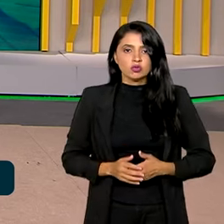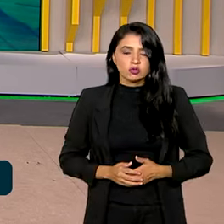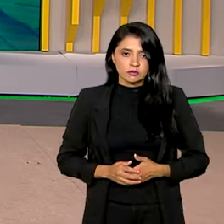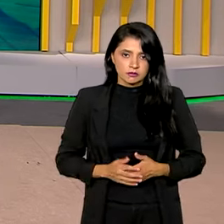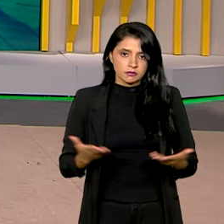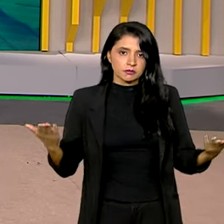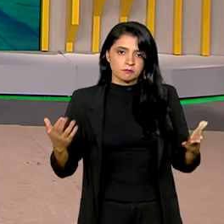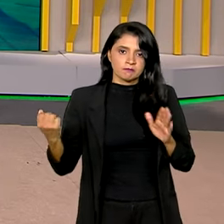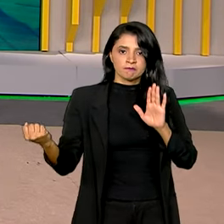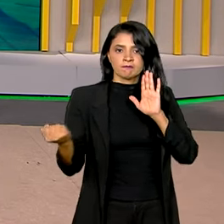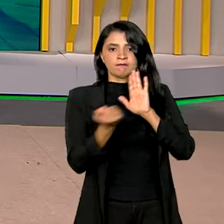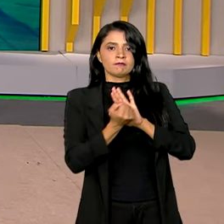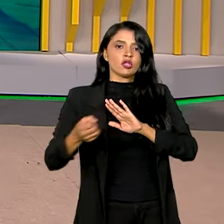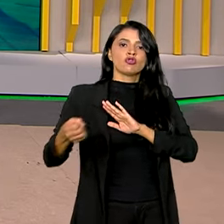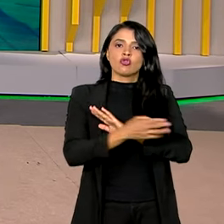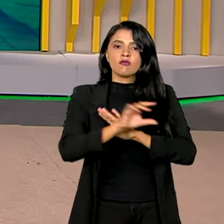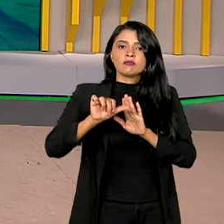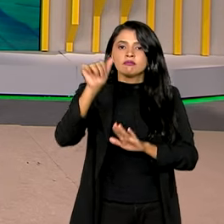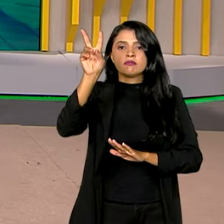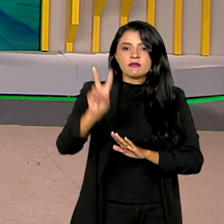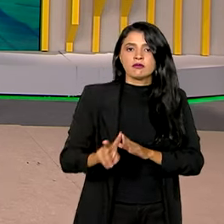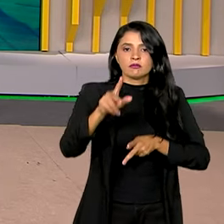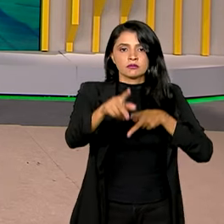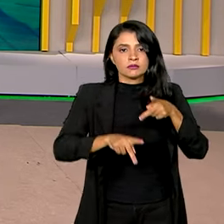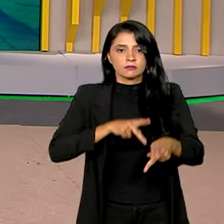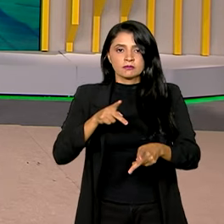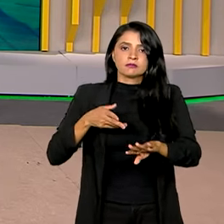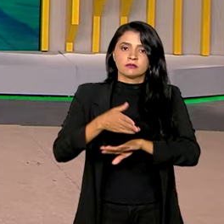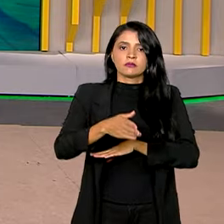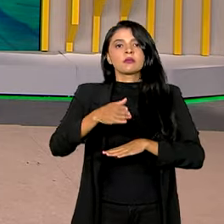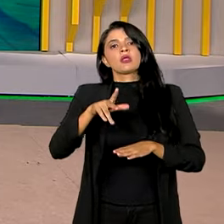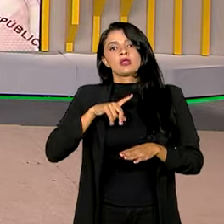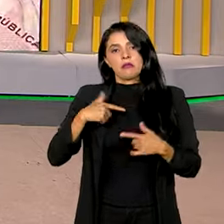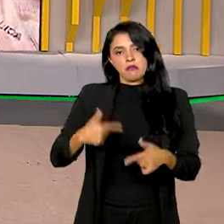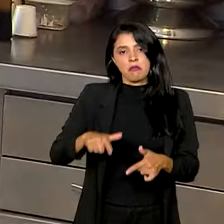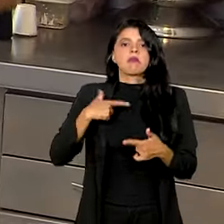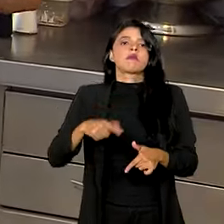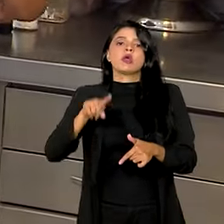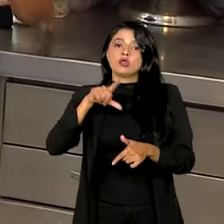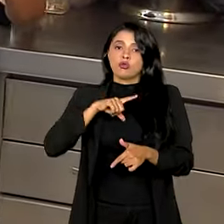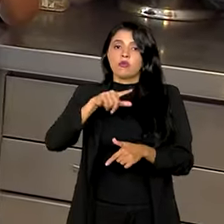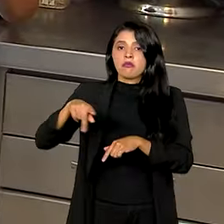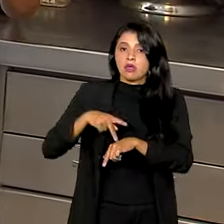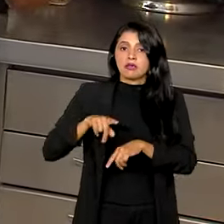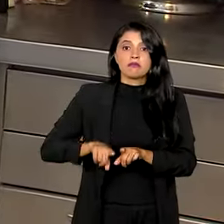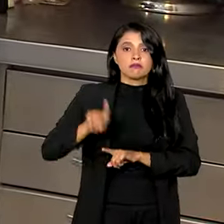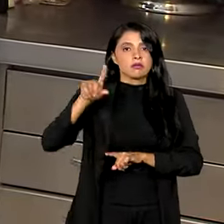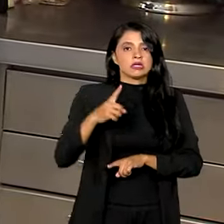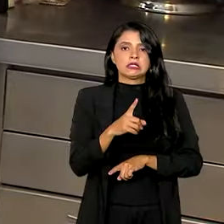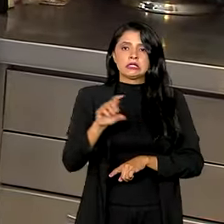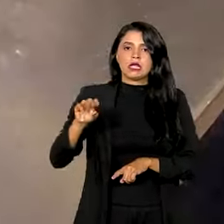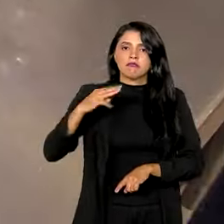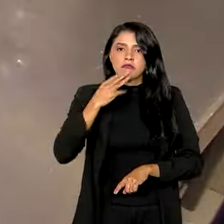Agora um marco inédito. Pela primeira vez, a população ocupada no país superou 100 milhões de pessoas e